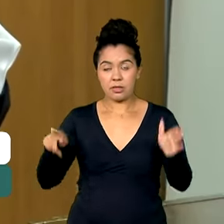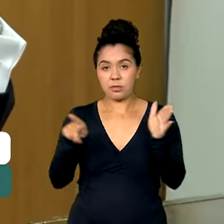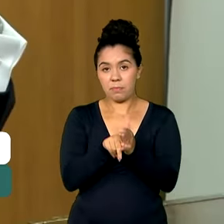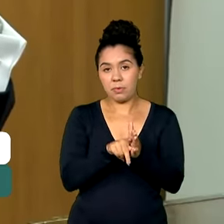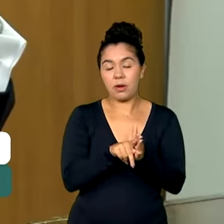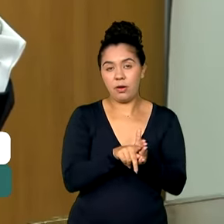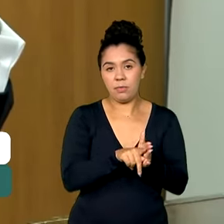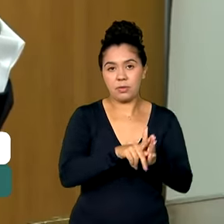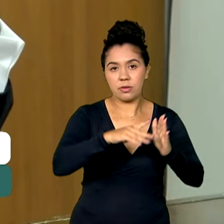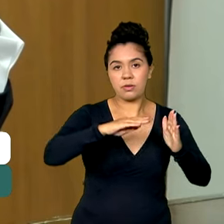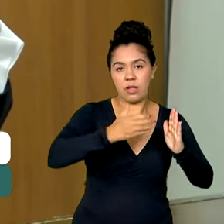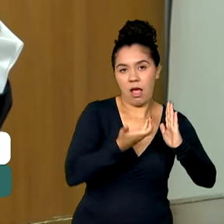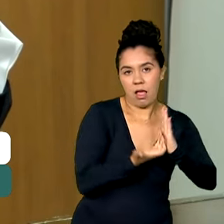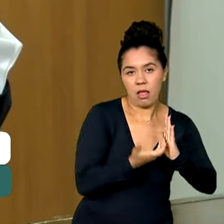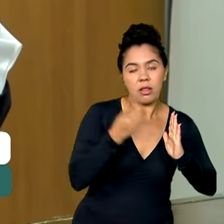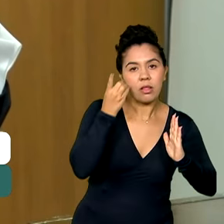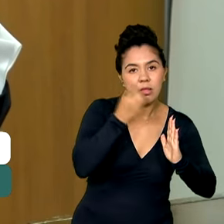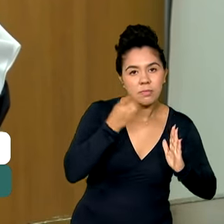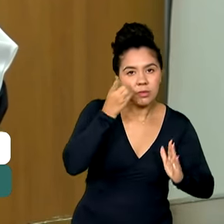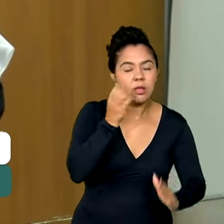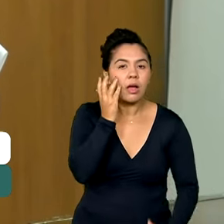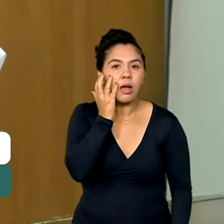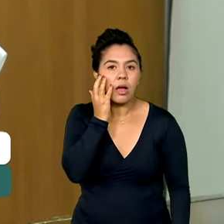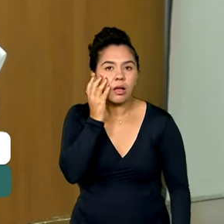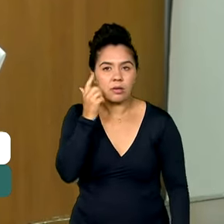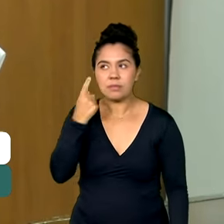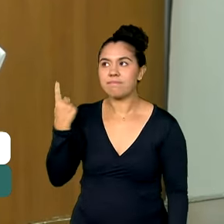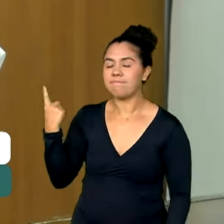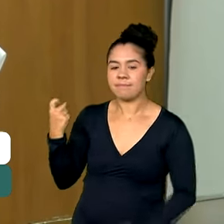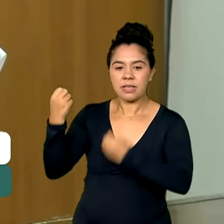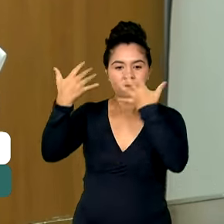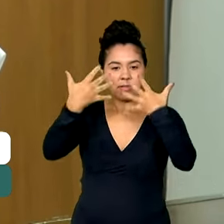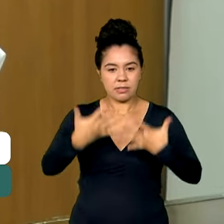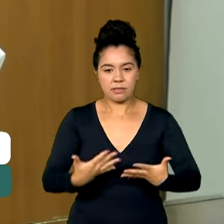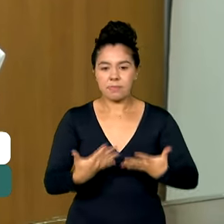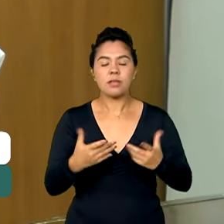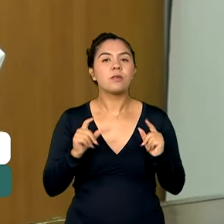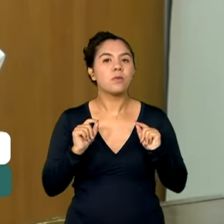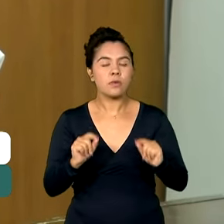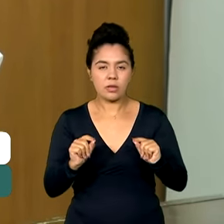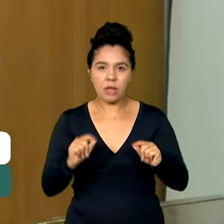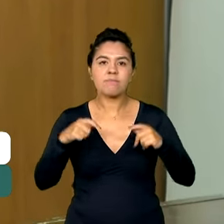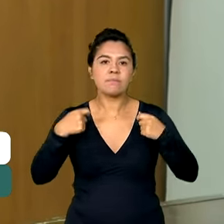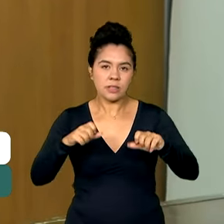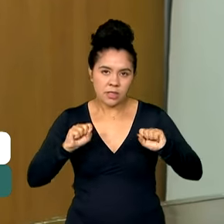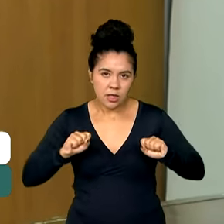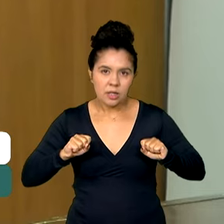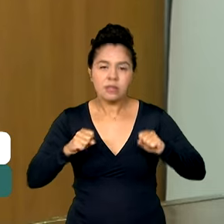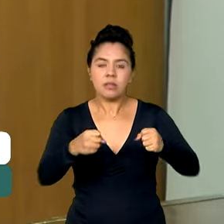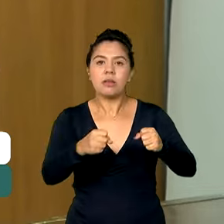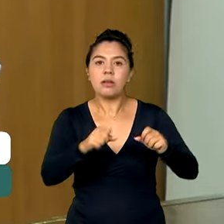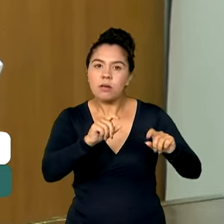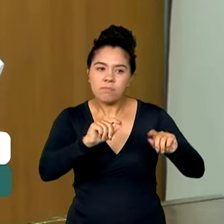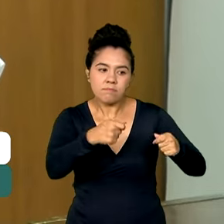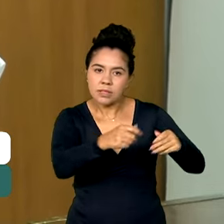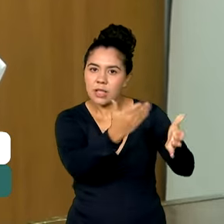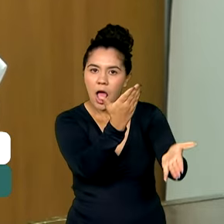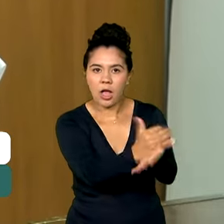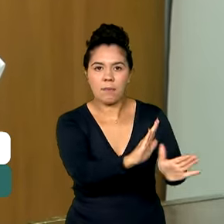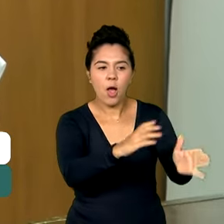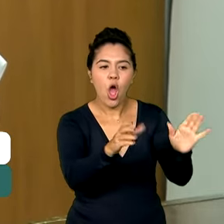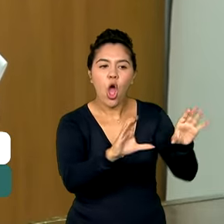a atuação do crime organizado em parte dos incêndios é clara e defendeu o combate às facções. Tudo que for